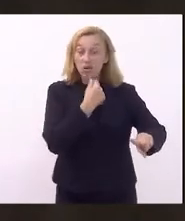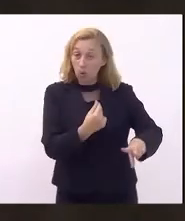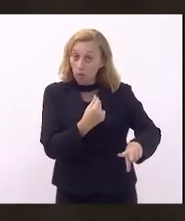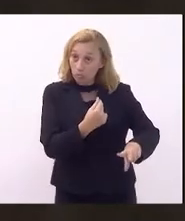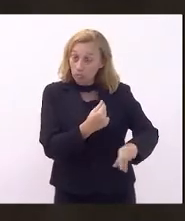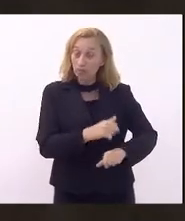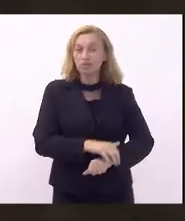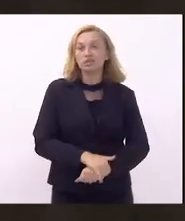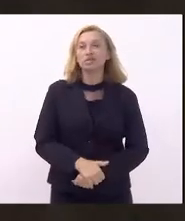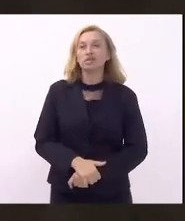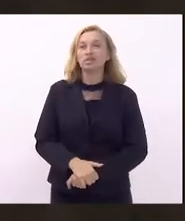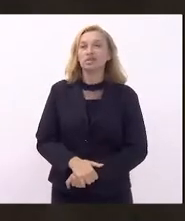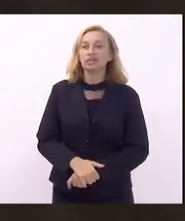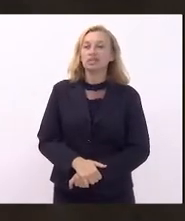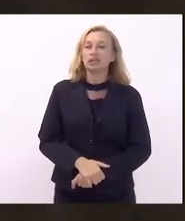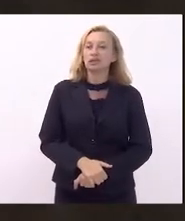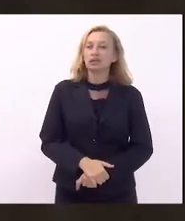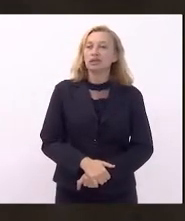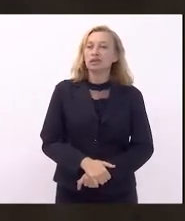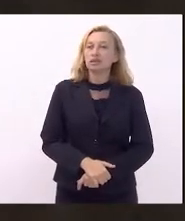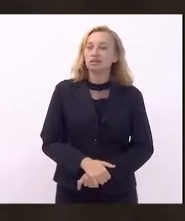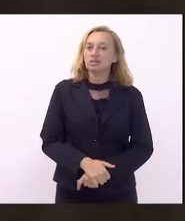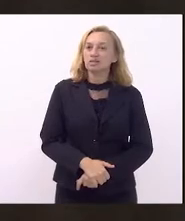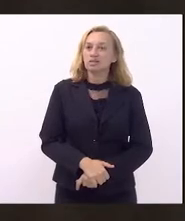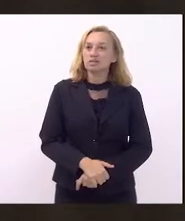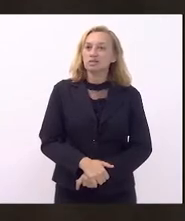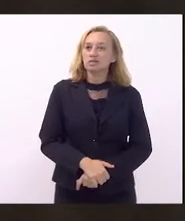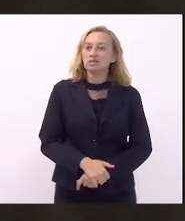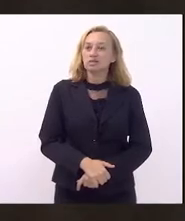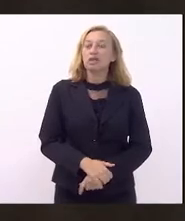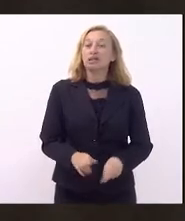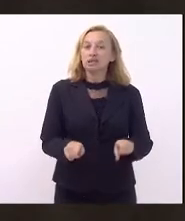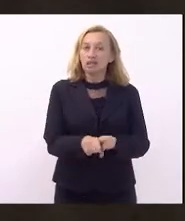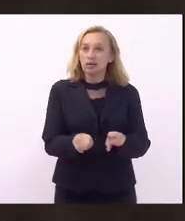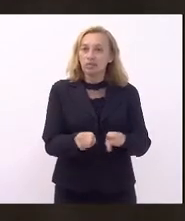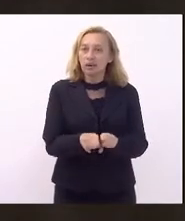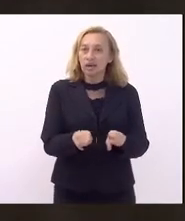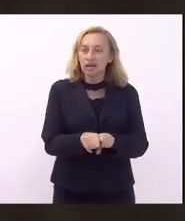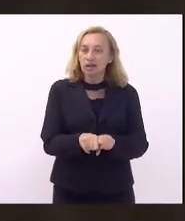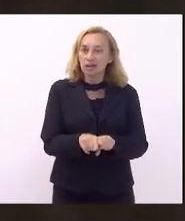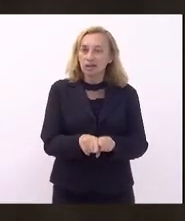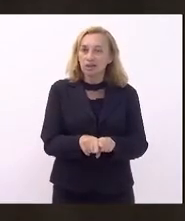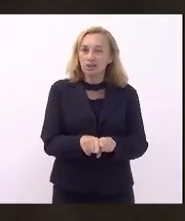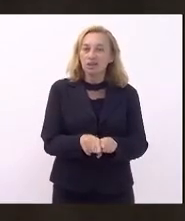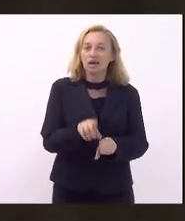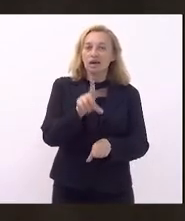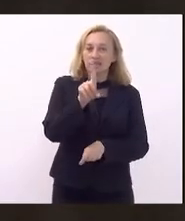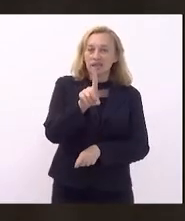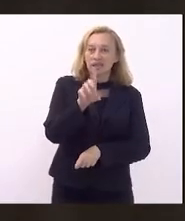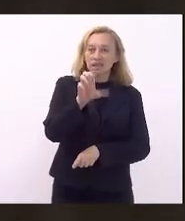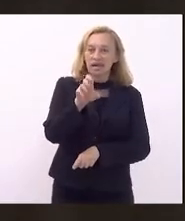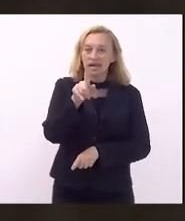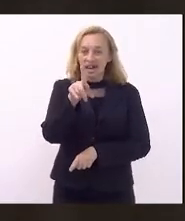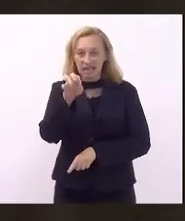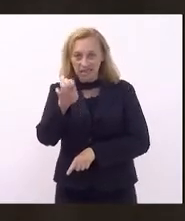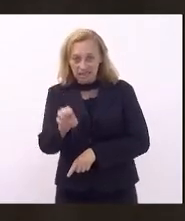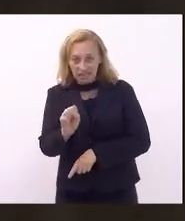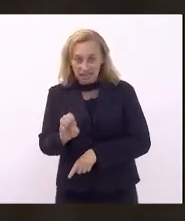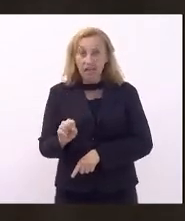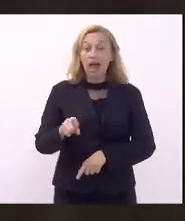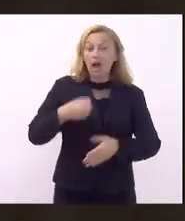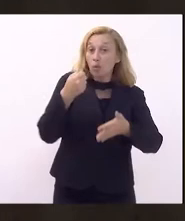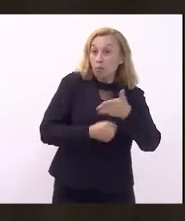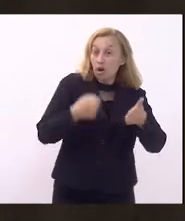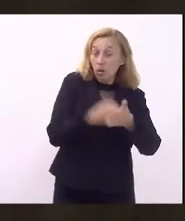penitenciário e as internas do DGASE. Essa é uma luta nossa